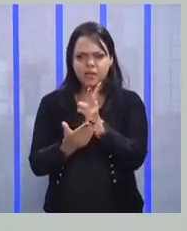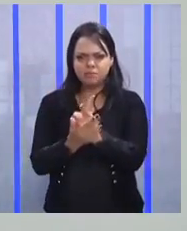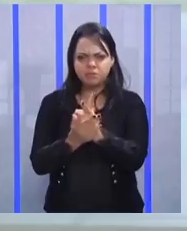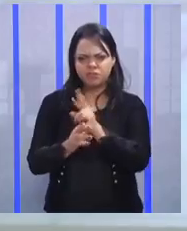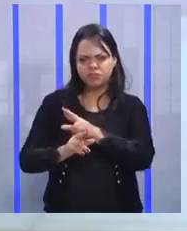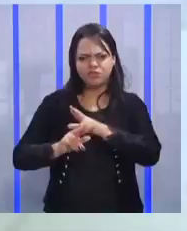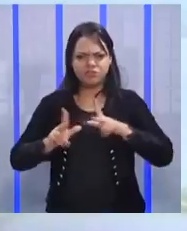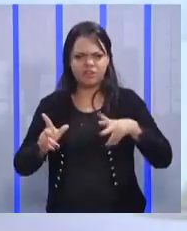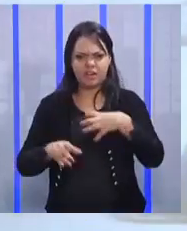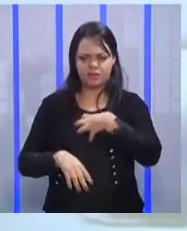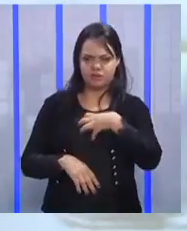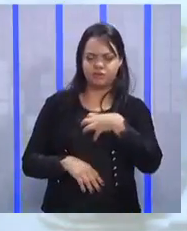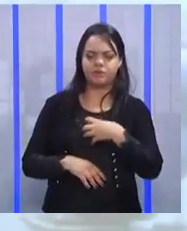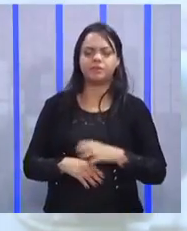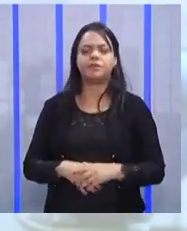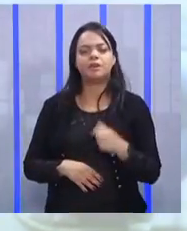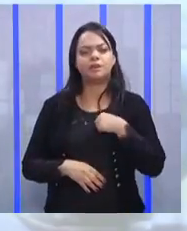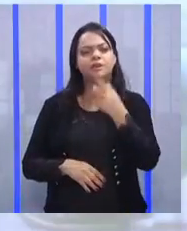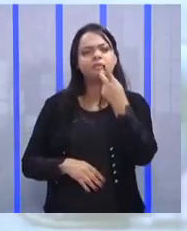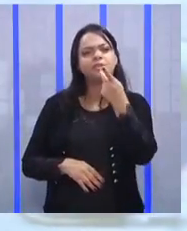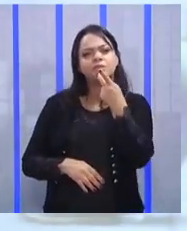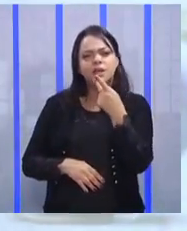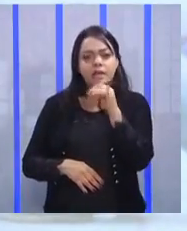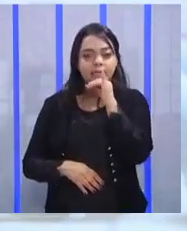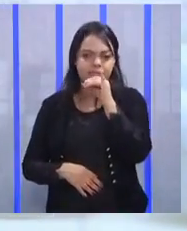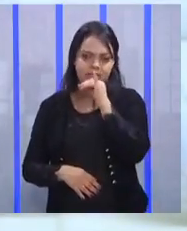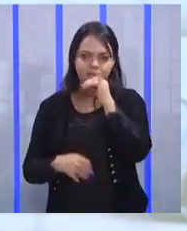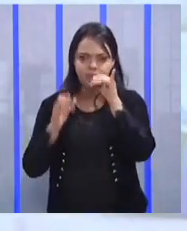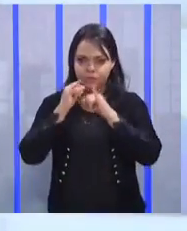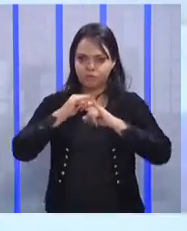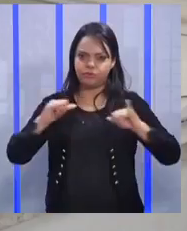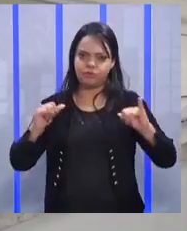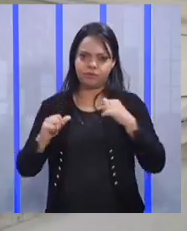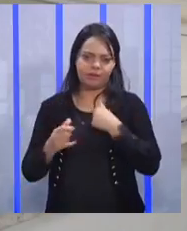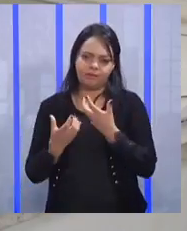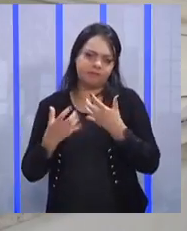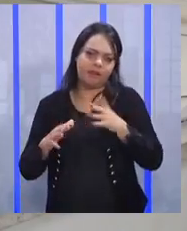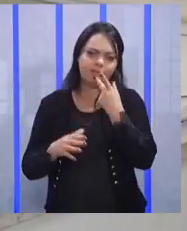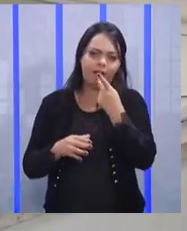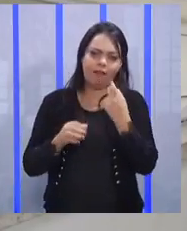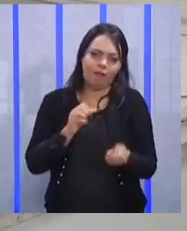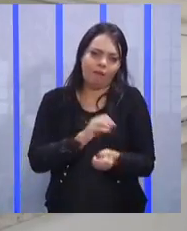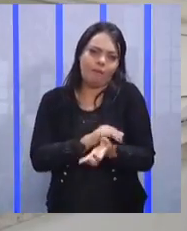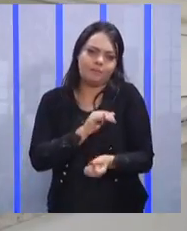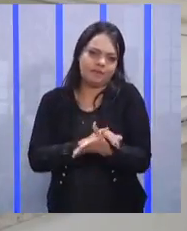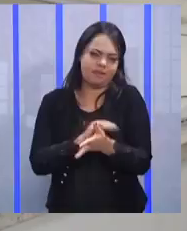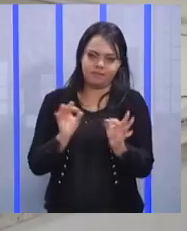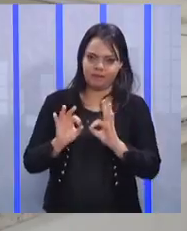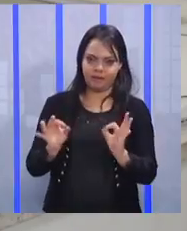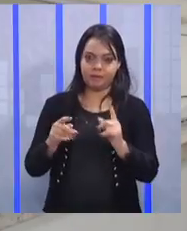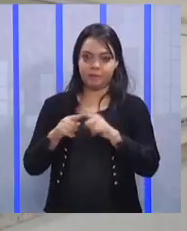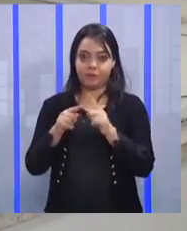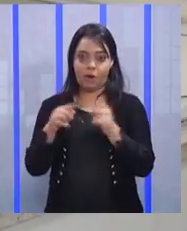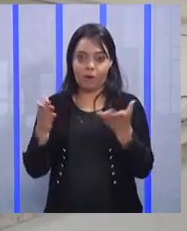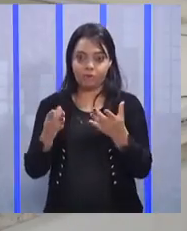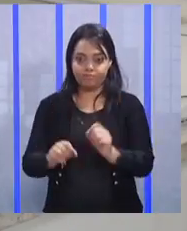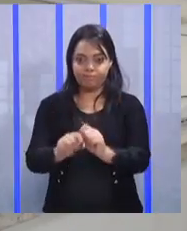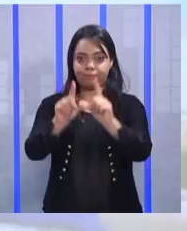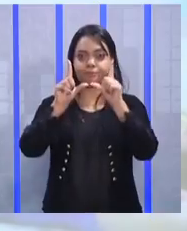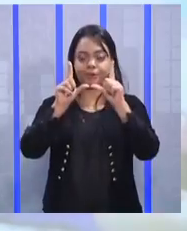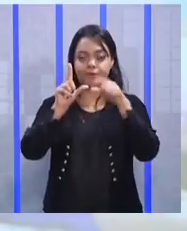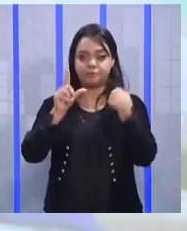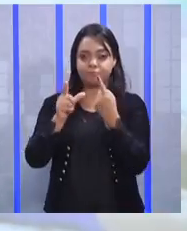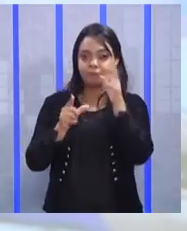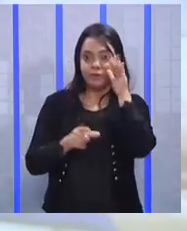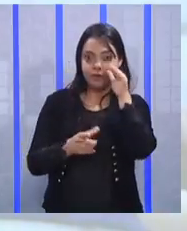é? Eu vou dar um exemplo de notícia aqui. Tá? Não vamos falar de corrupção, porque a gente hoje, liga a televisão, vê